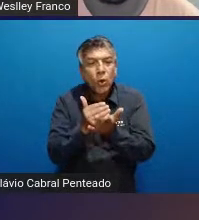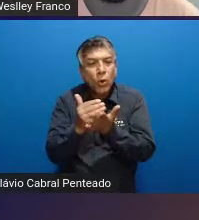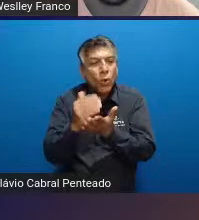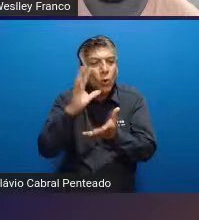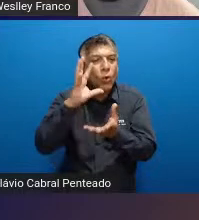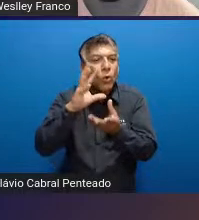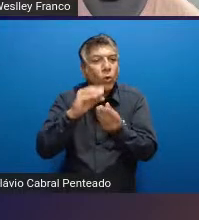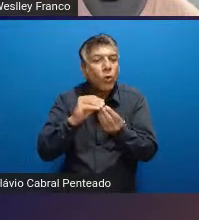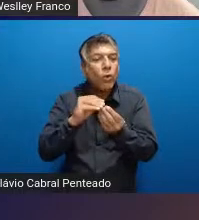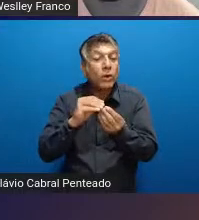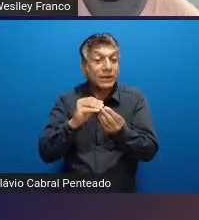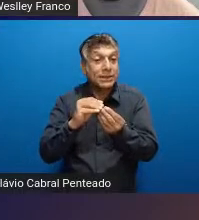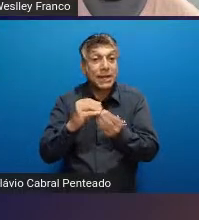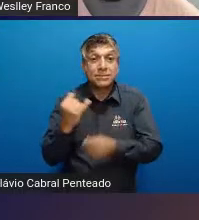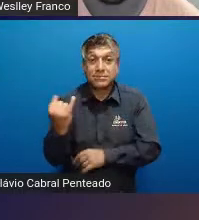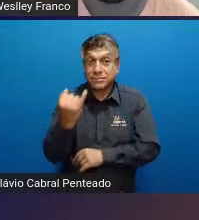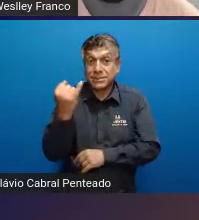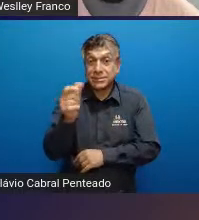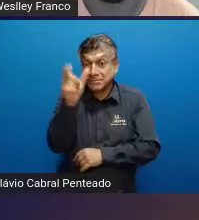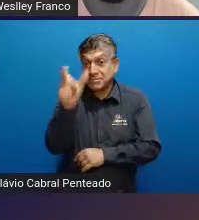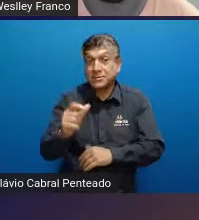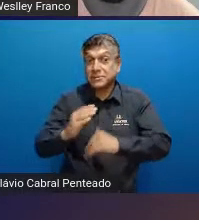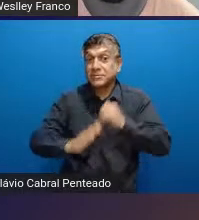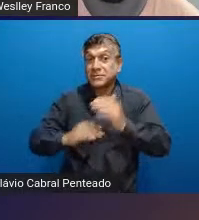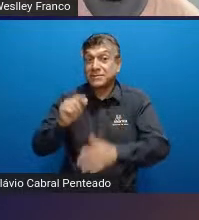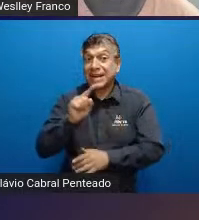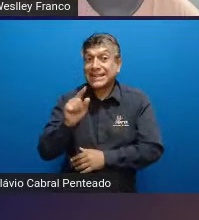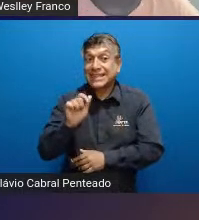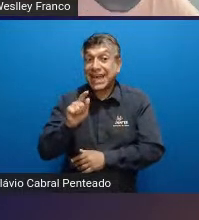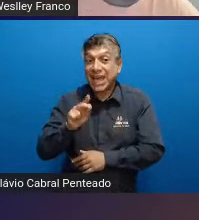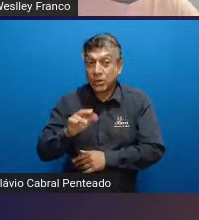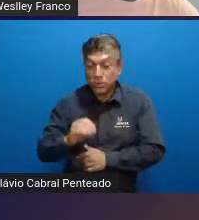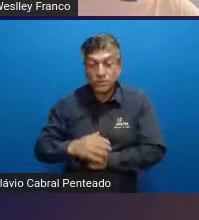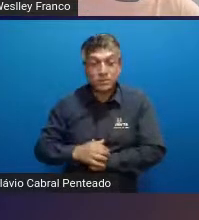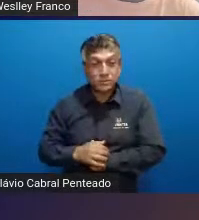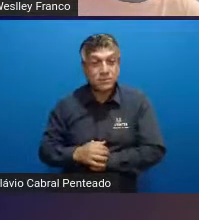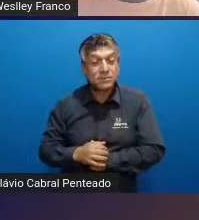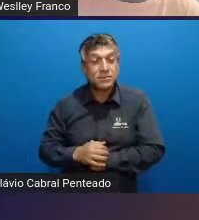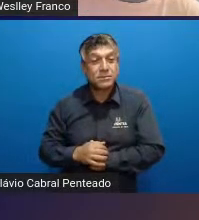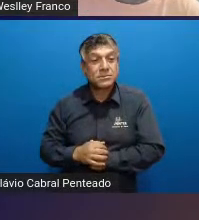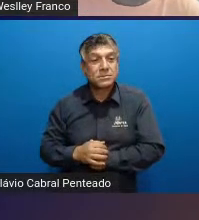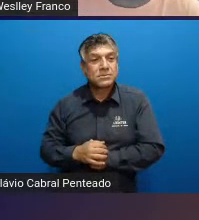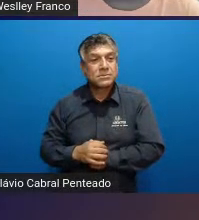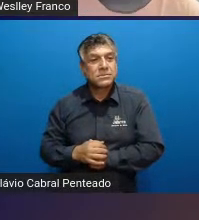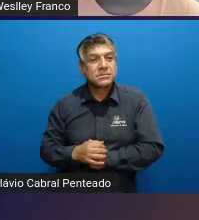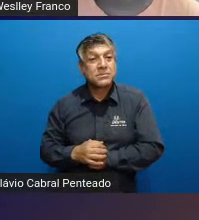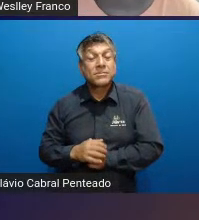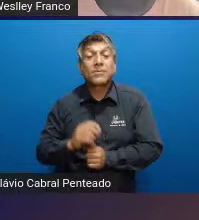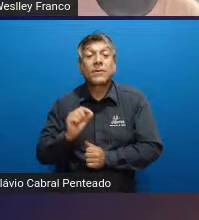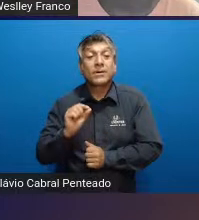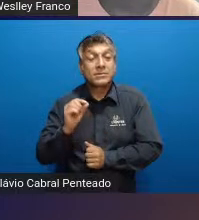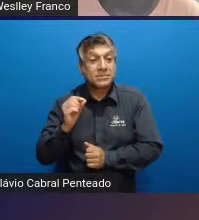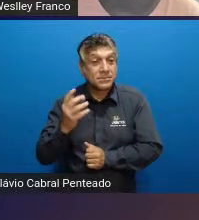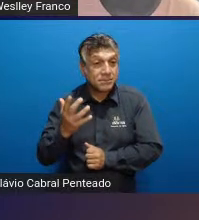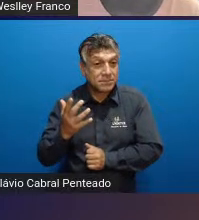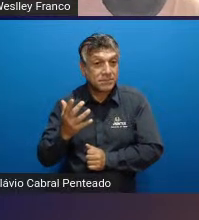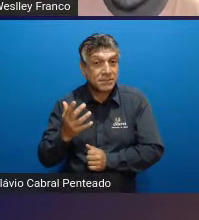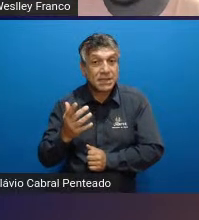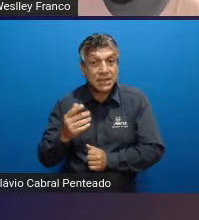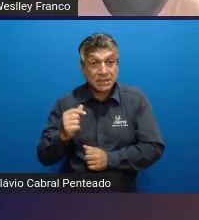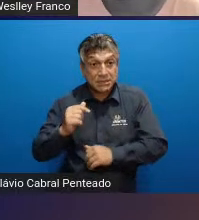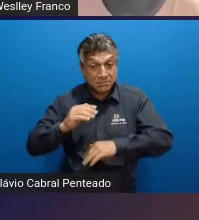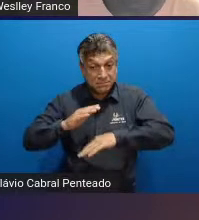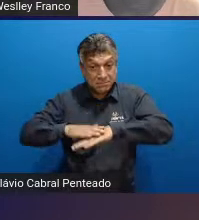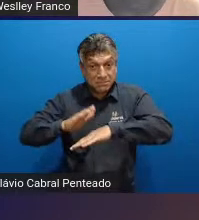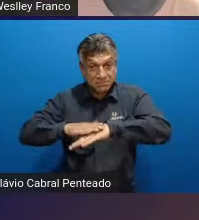da importância da posição de zagueiro né pois os pois os zagueiros além das suas funções